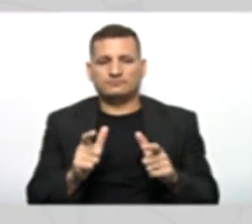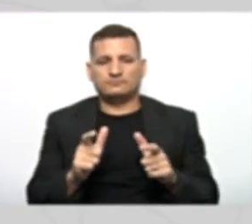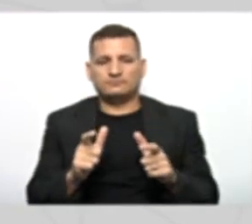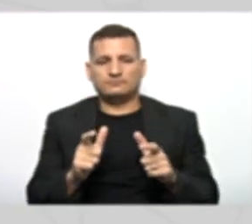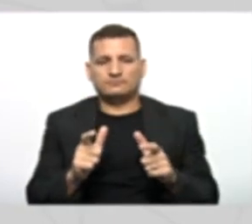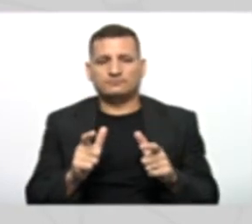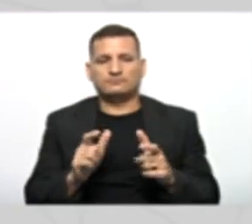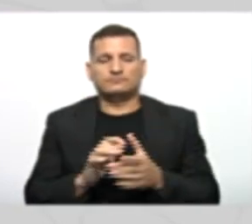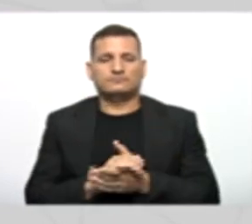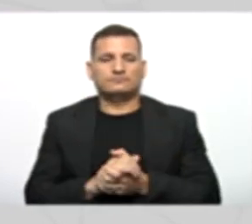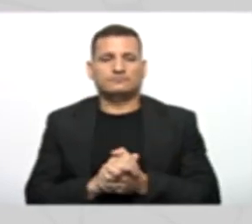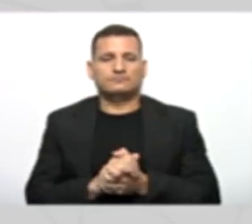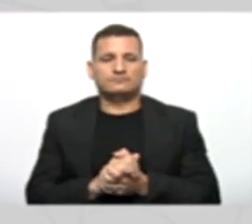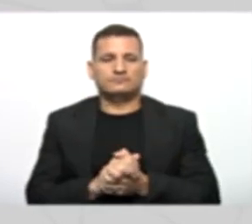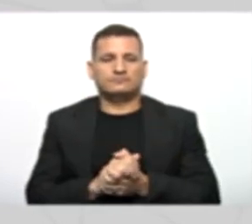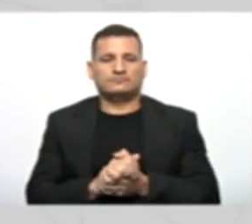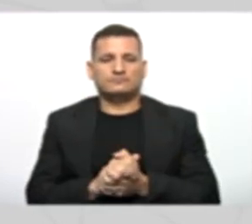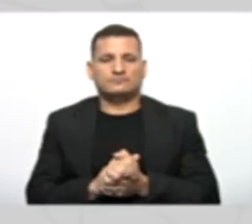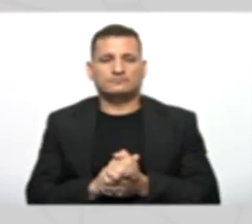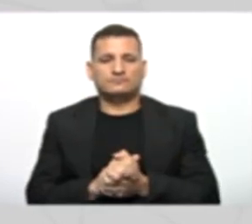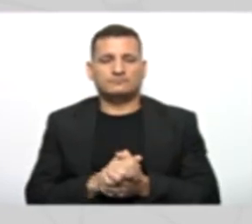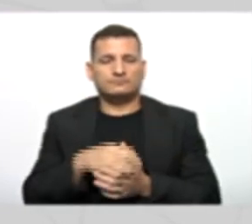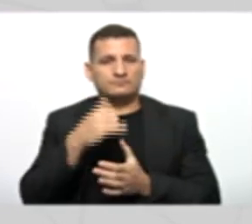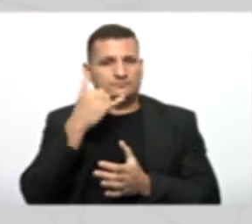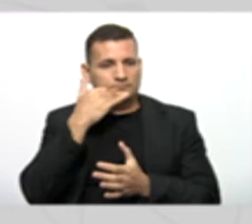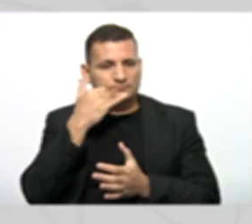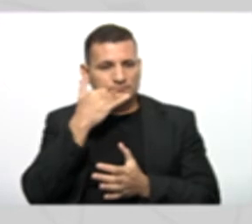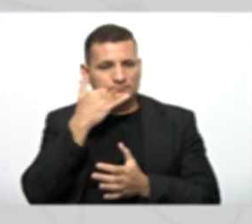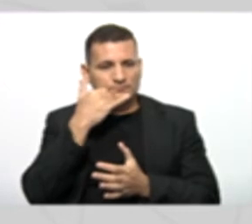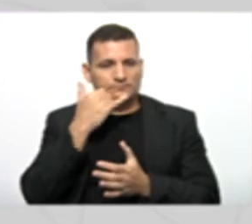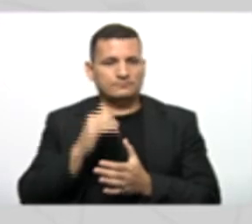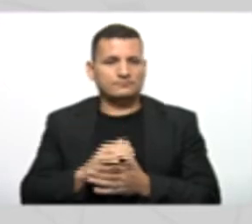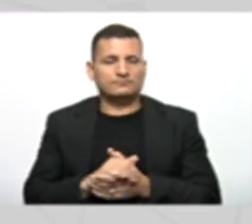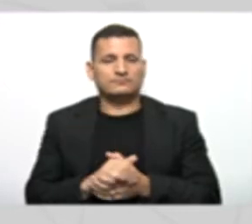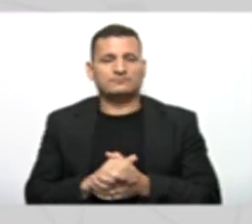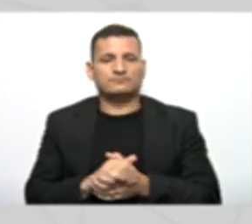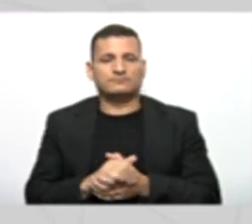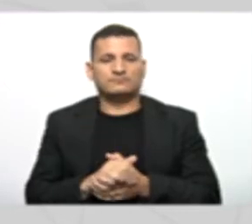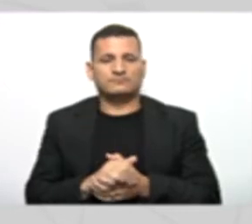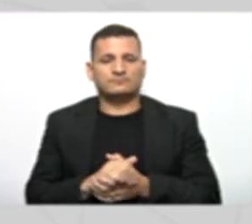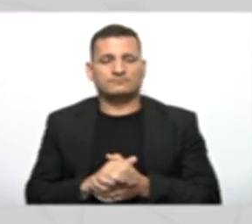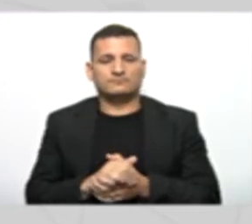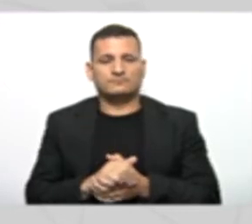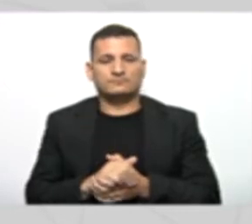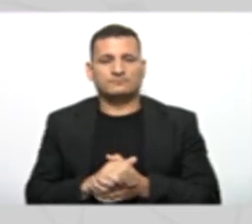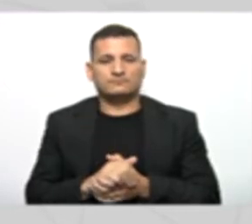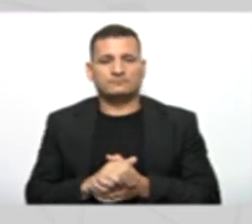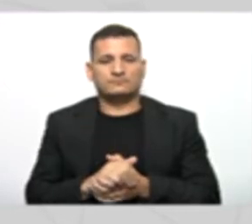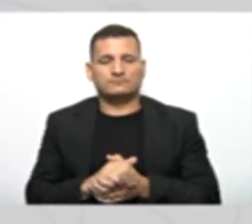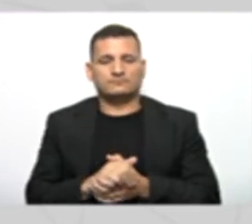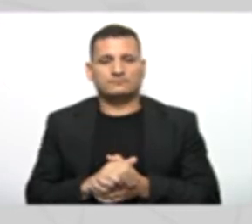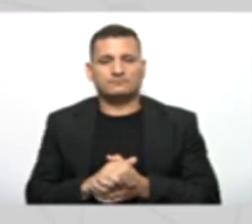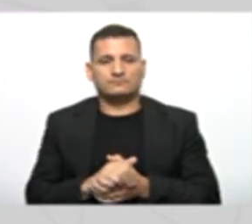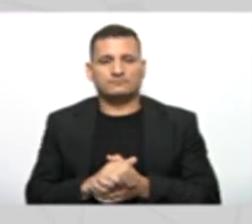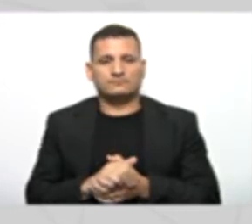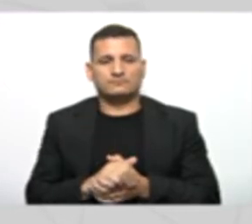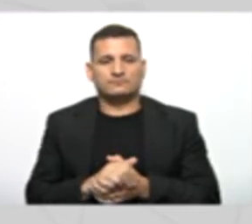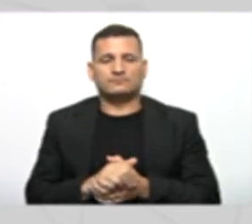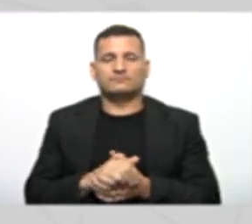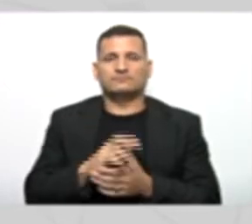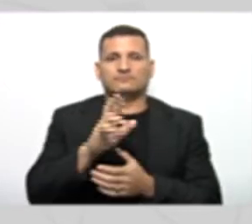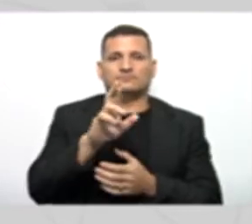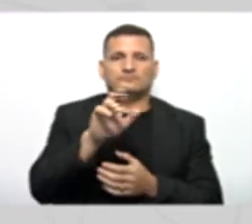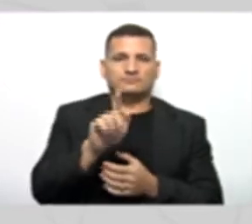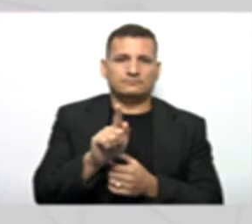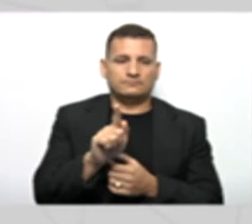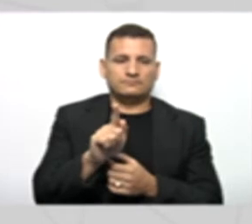Endereço Telefone Certo? Que são as informações Padrão Aí nós temos lá RG